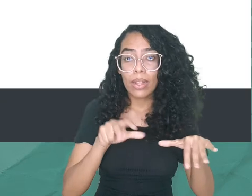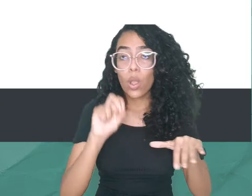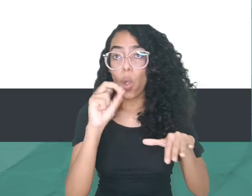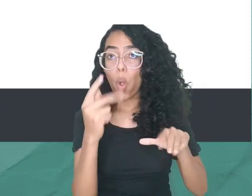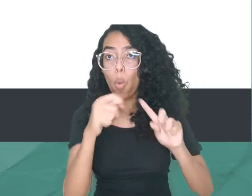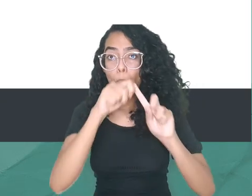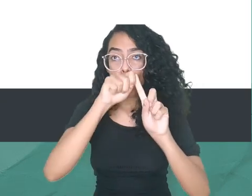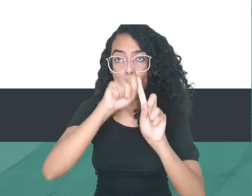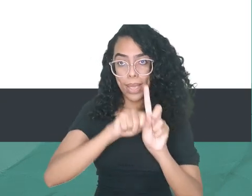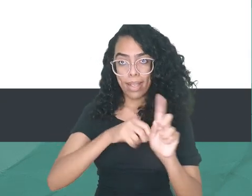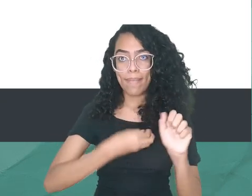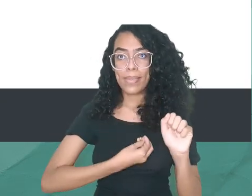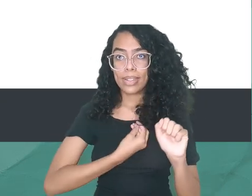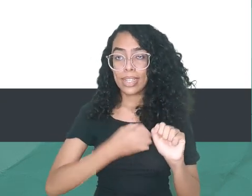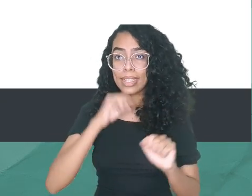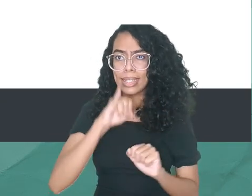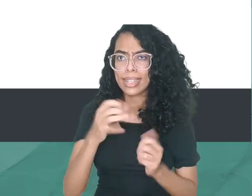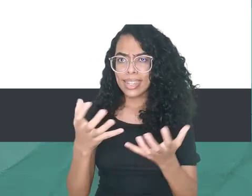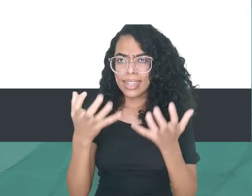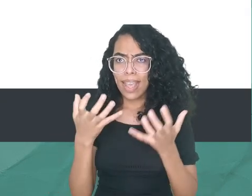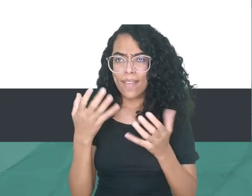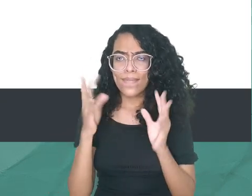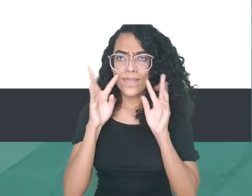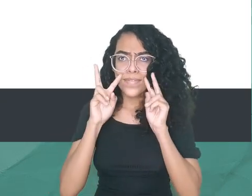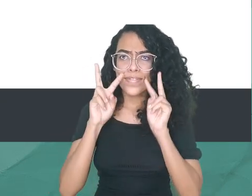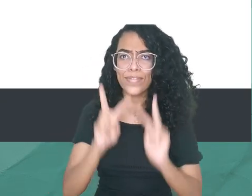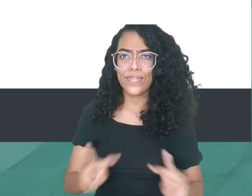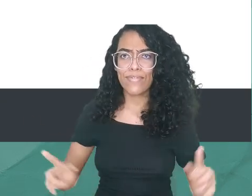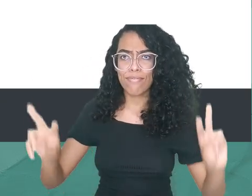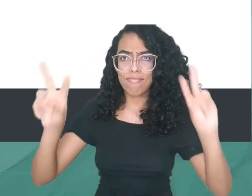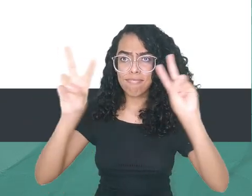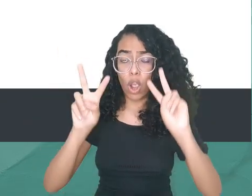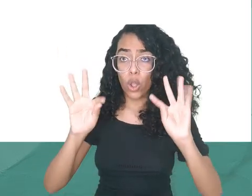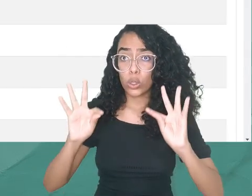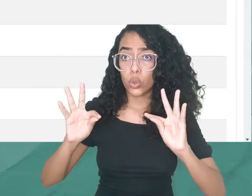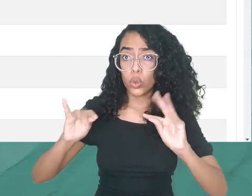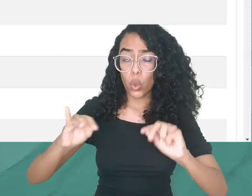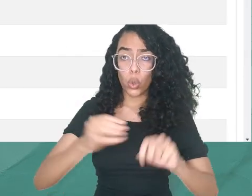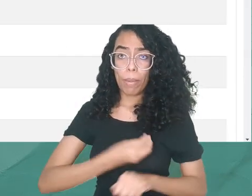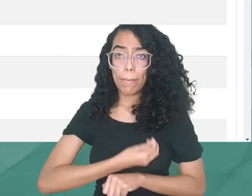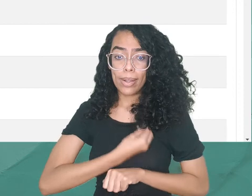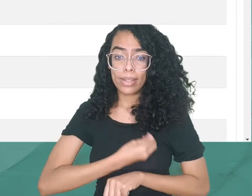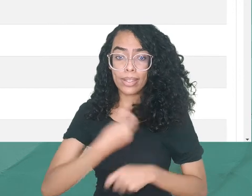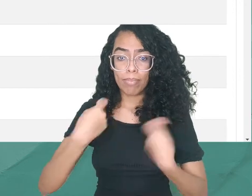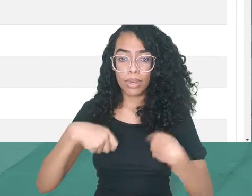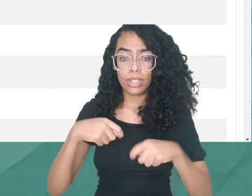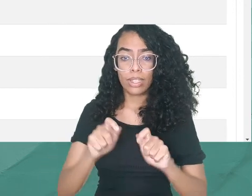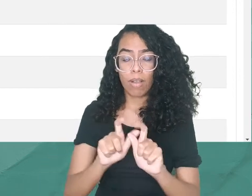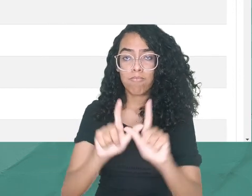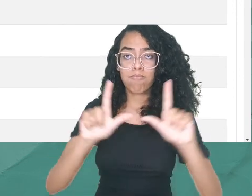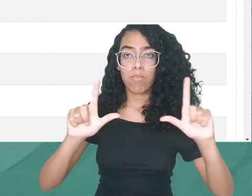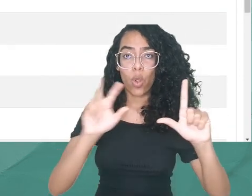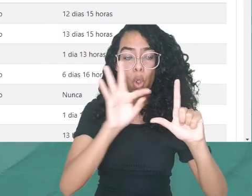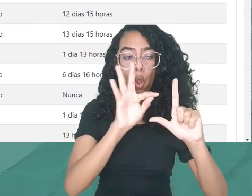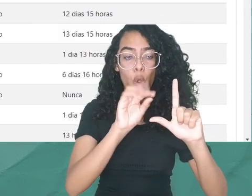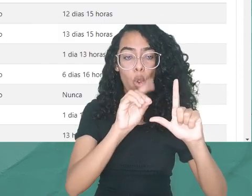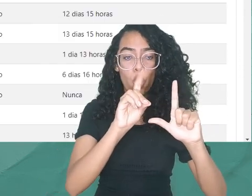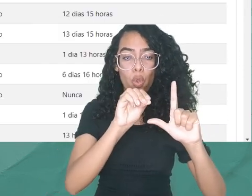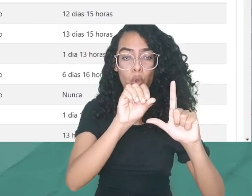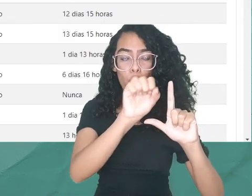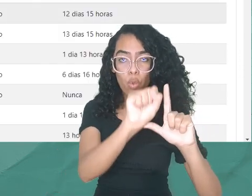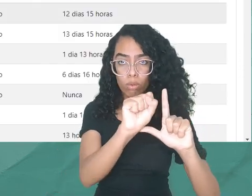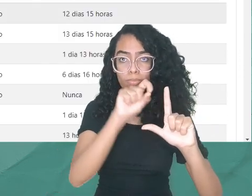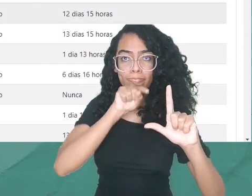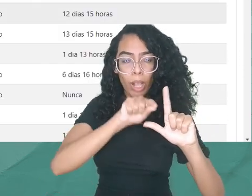mensais. Para ver todas as presenças e dias das semanas de todas as aulas, basta clicar em todos. Por fim,